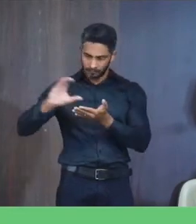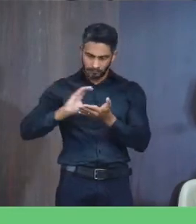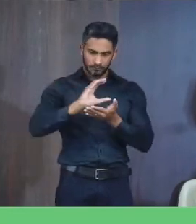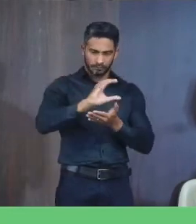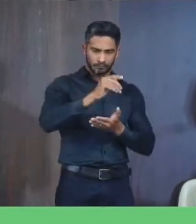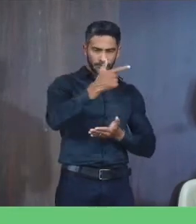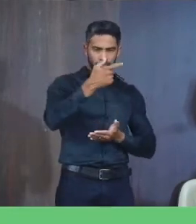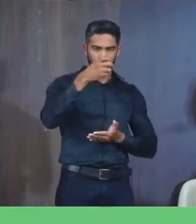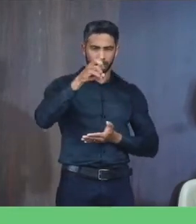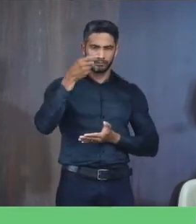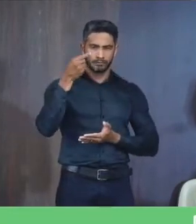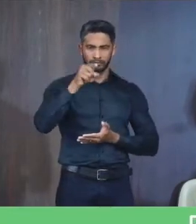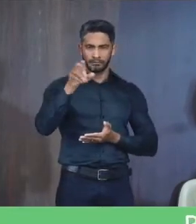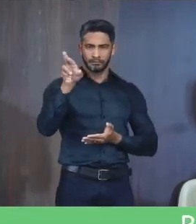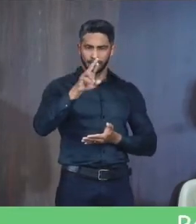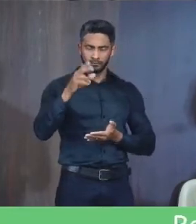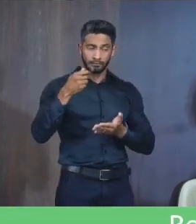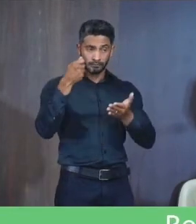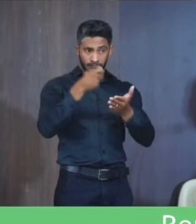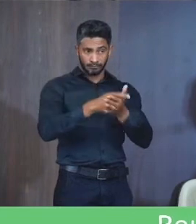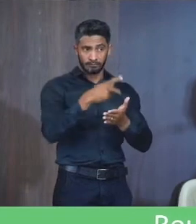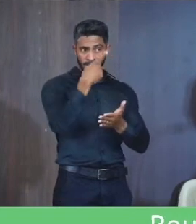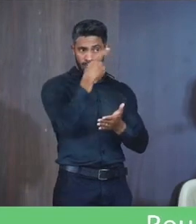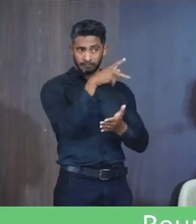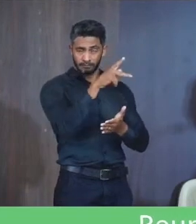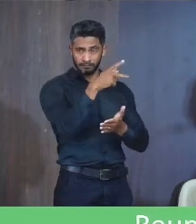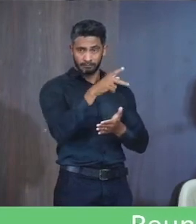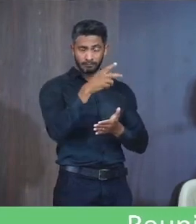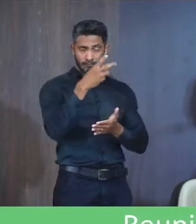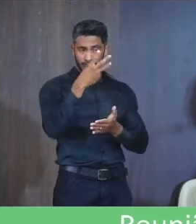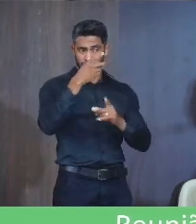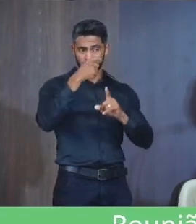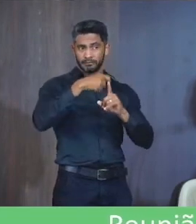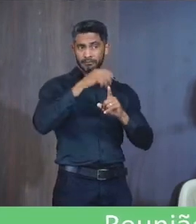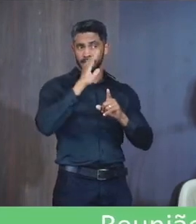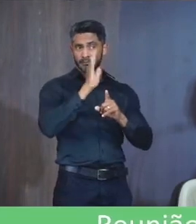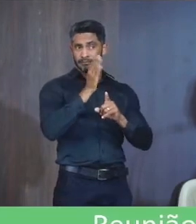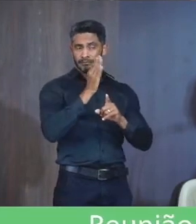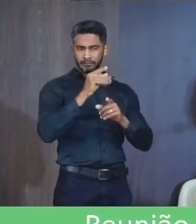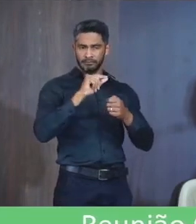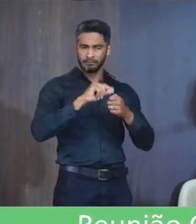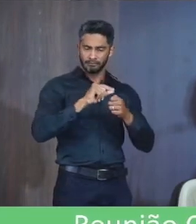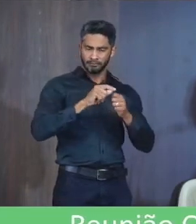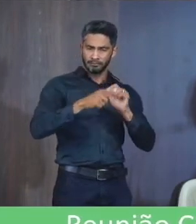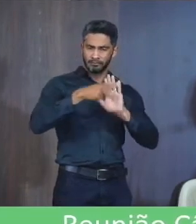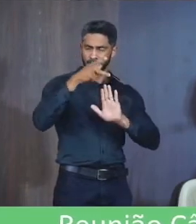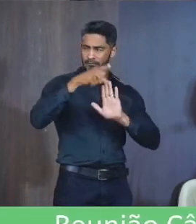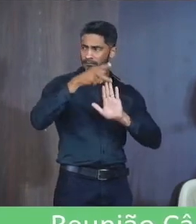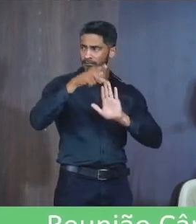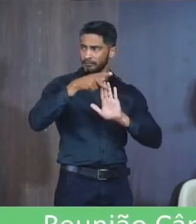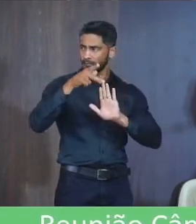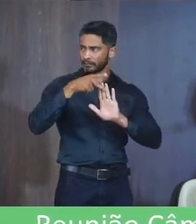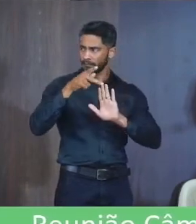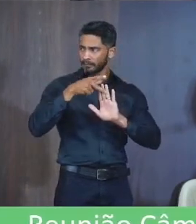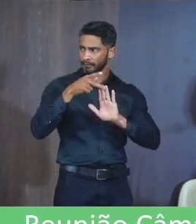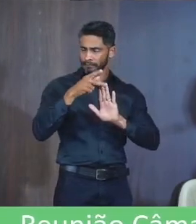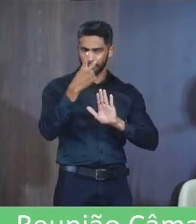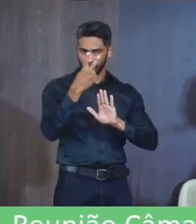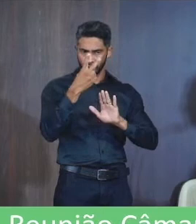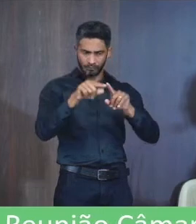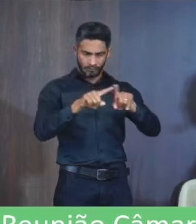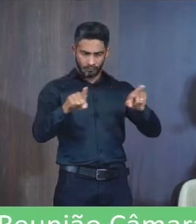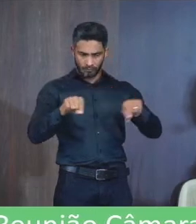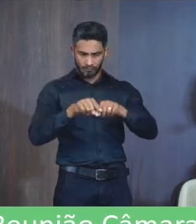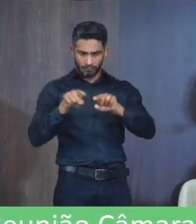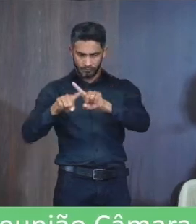25 mil reais A prefeitura Já foi paga Já tem três meses Que está pago lá Já está fazendo O projeto Acho que duas salas Que